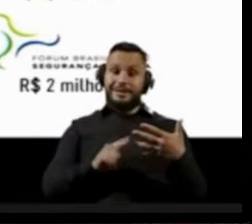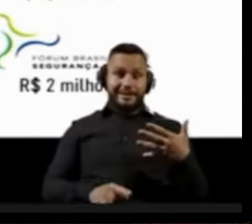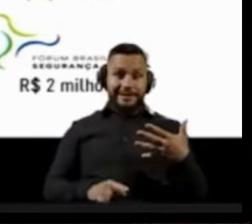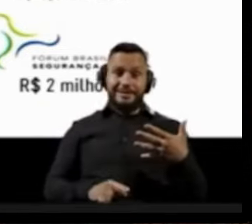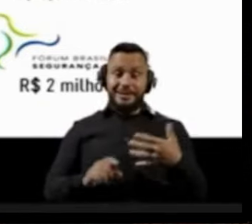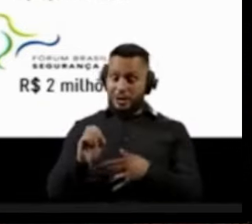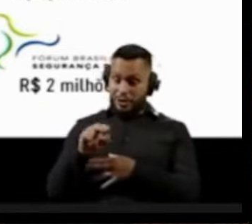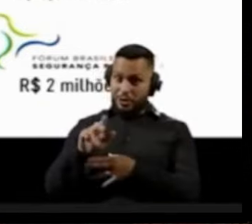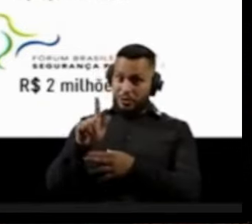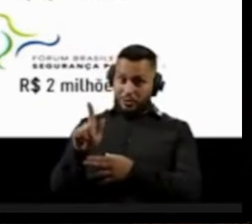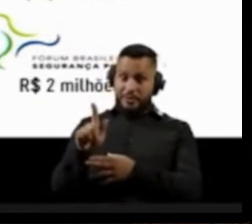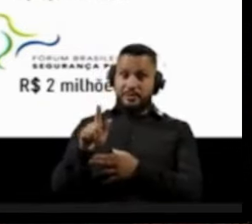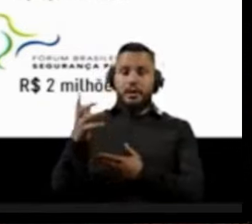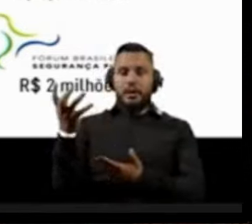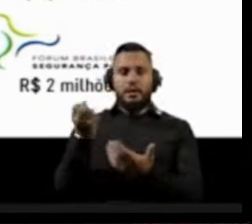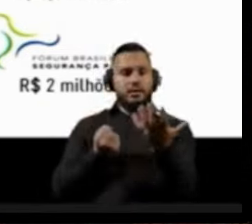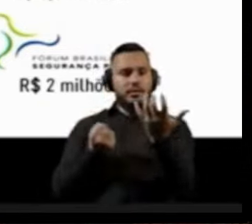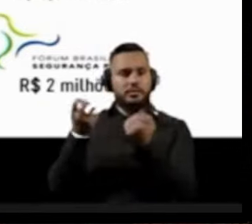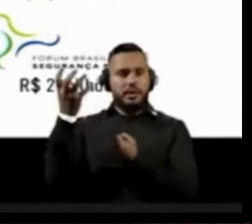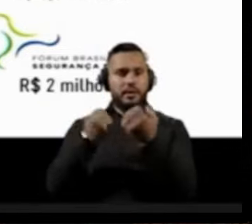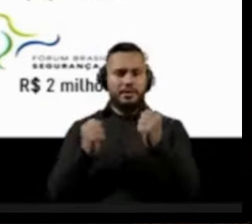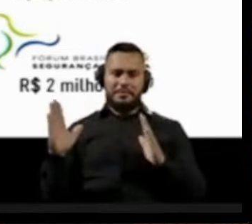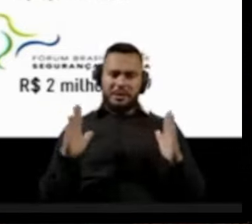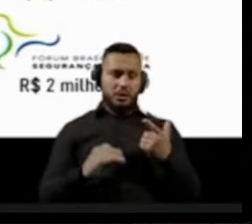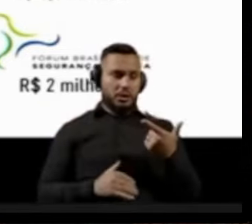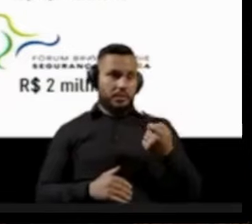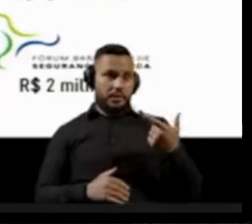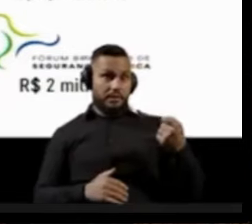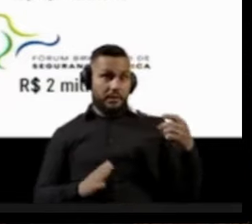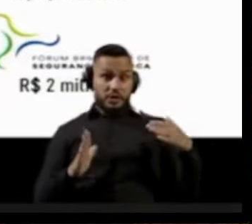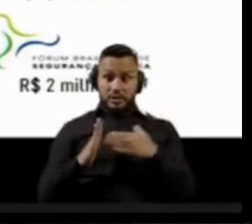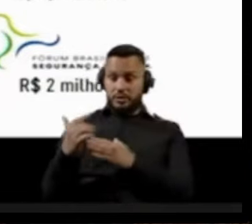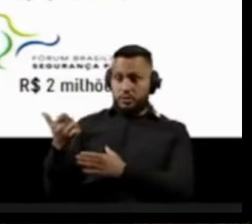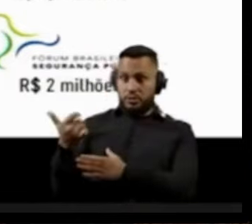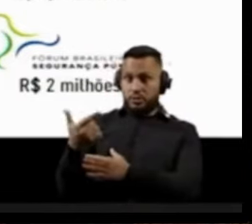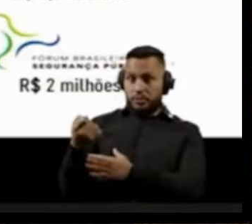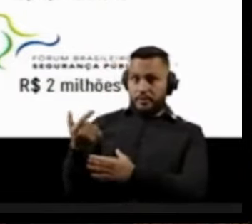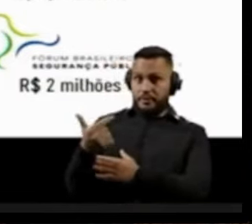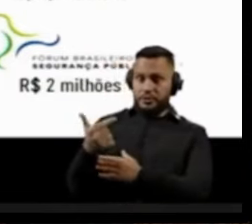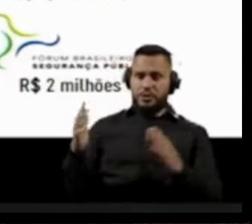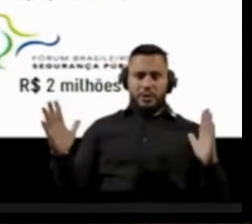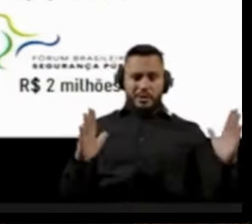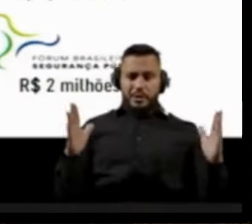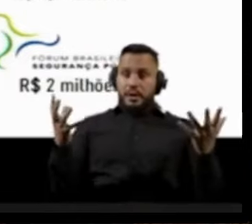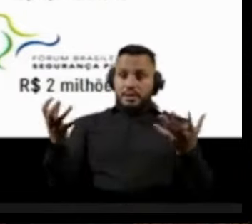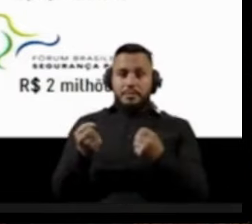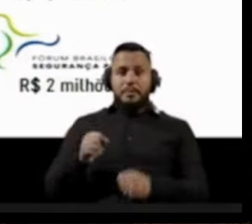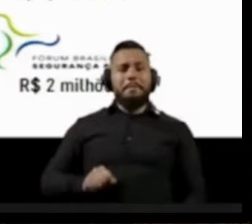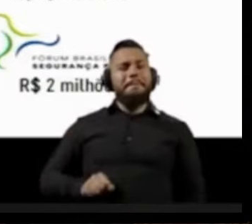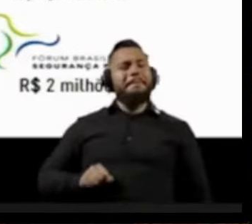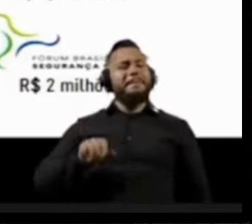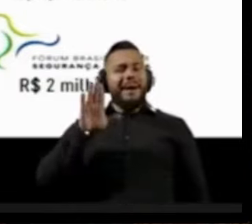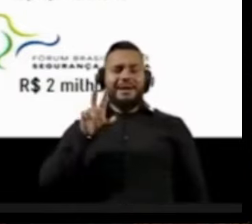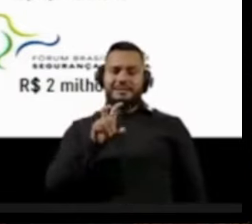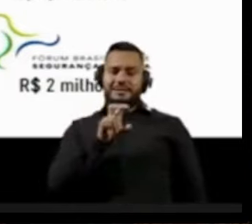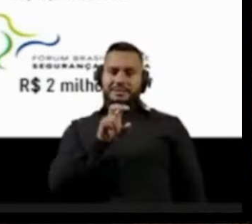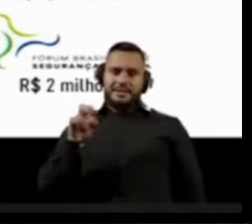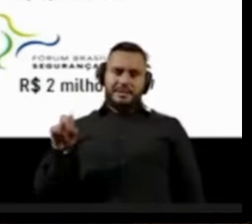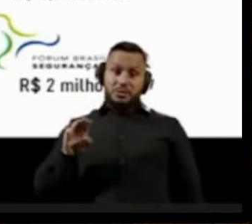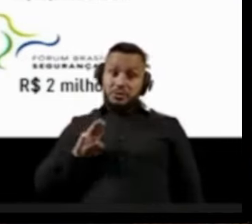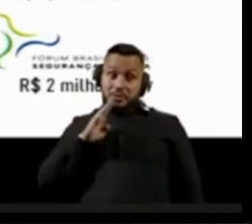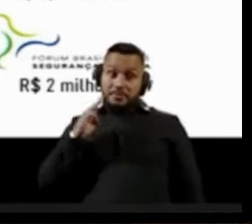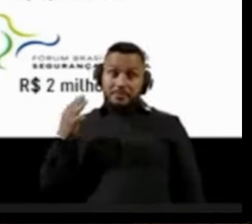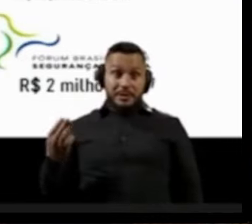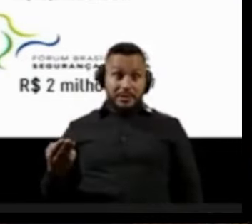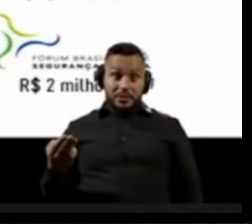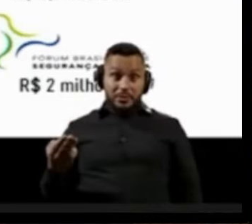receberam de 2020 a 2022 mais de 500 milhões de reais, meio